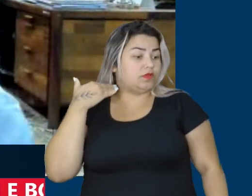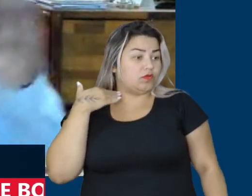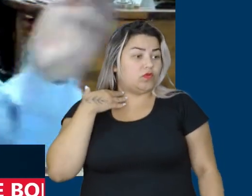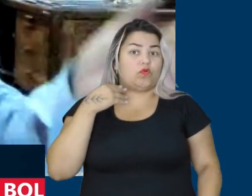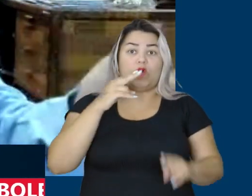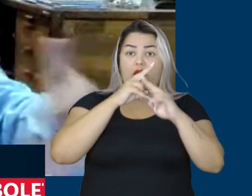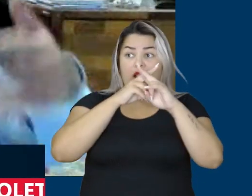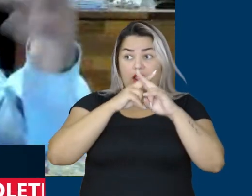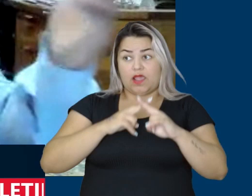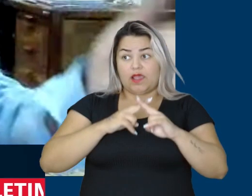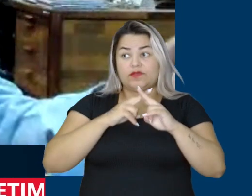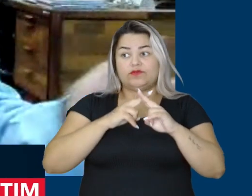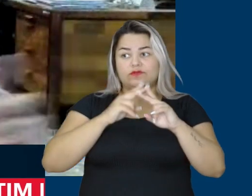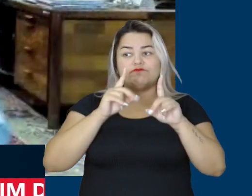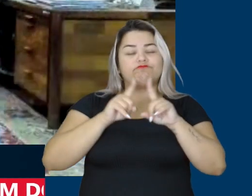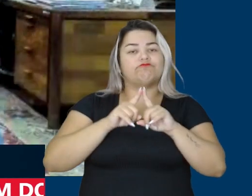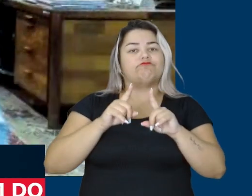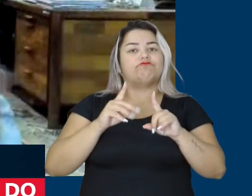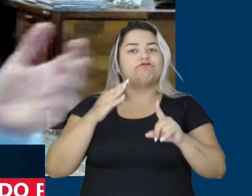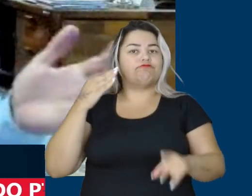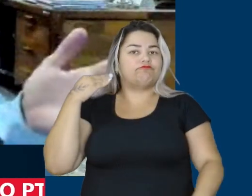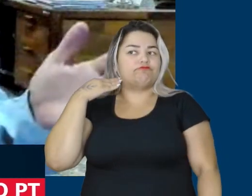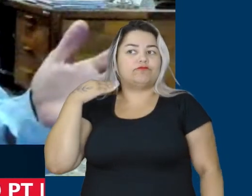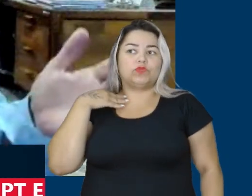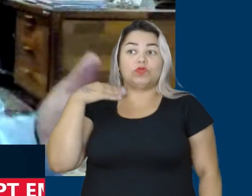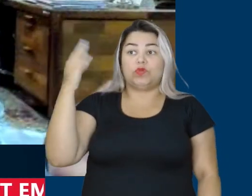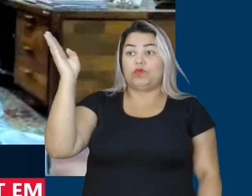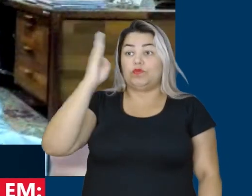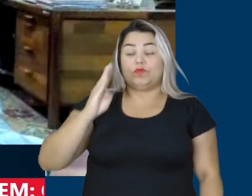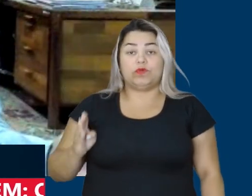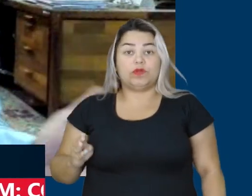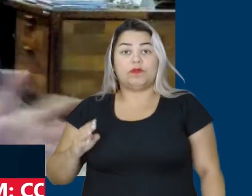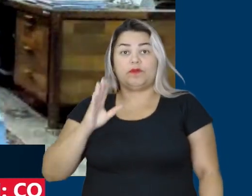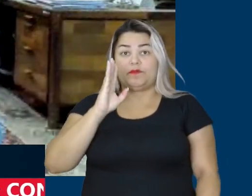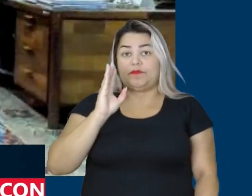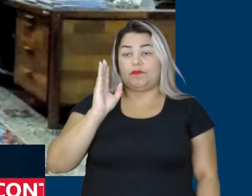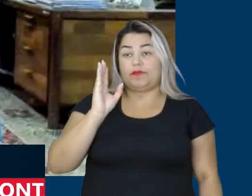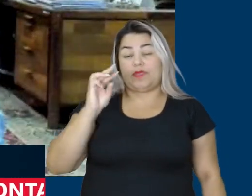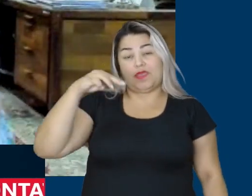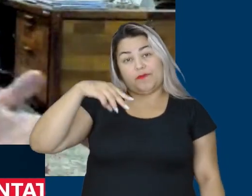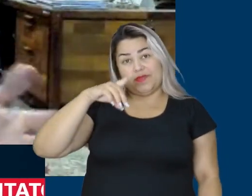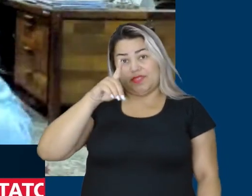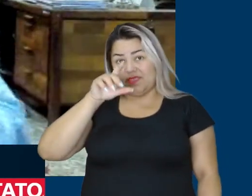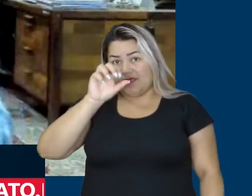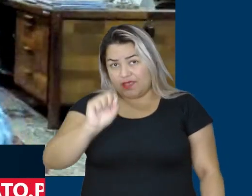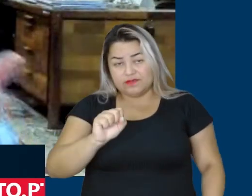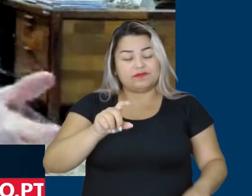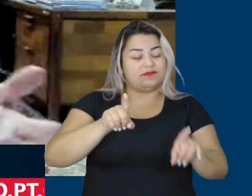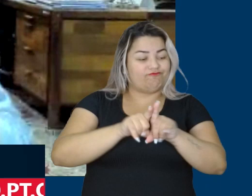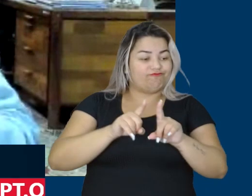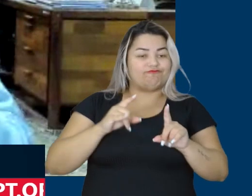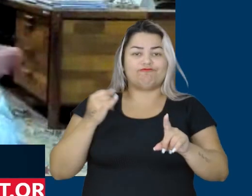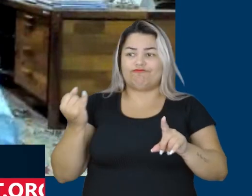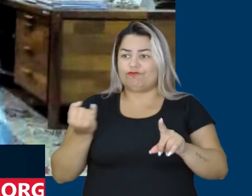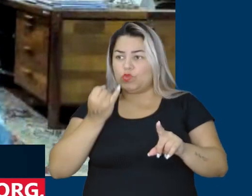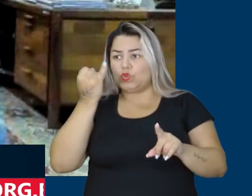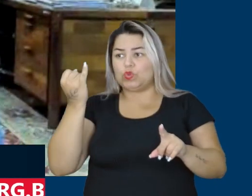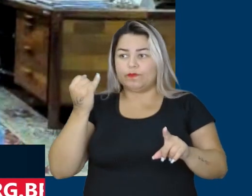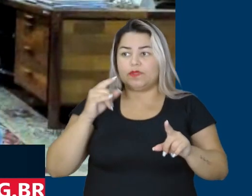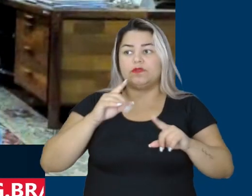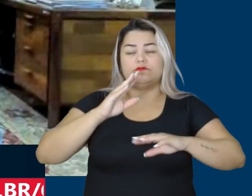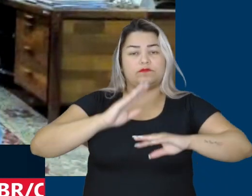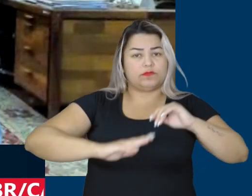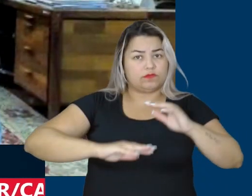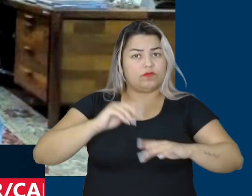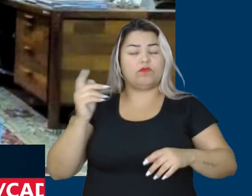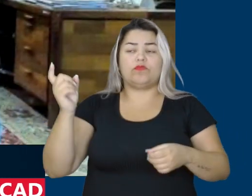Banco do Brasil, o Basa, o Banco do Nordeste, ou o BNDES, pelo Mercadante, um papel excepcional também nesse processo de